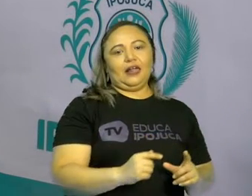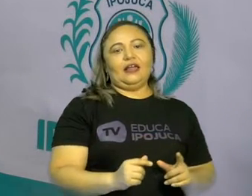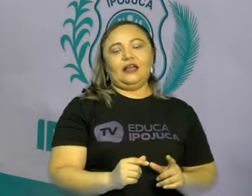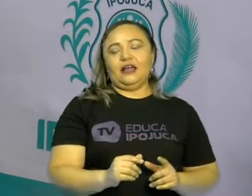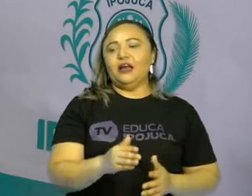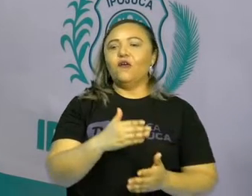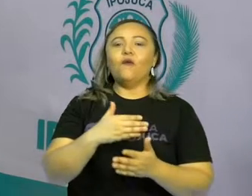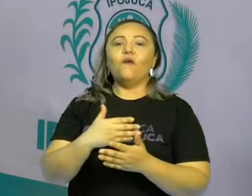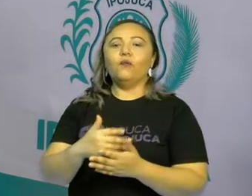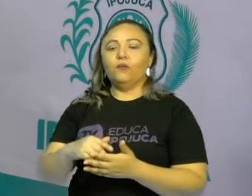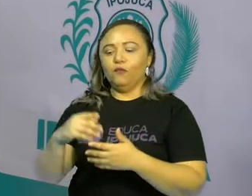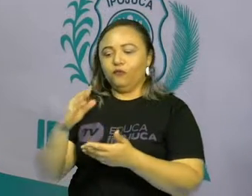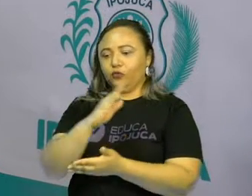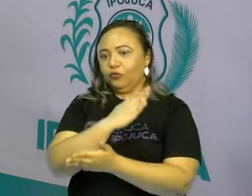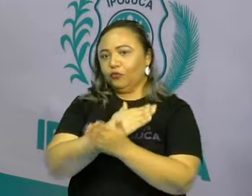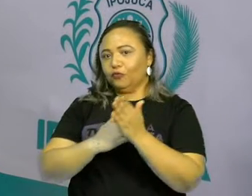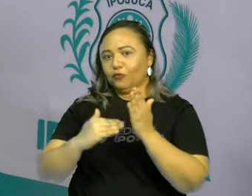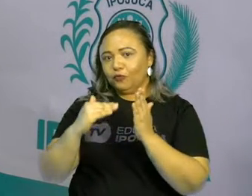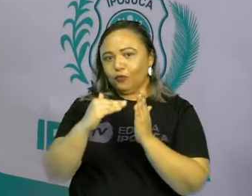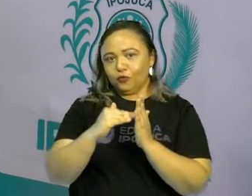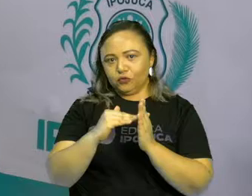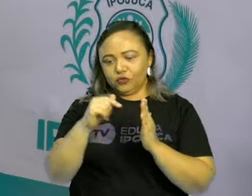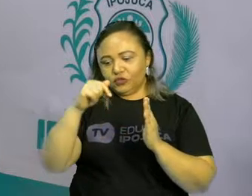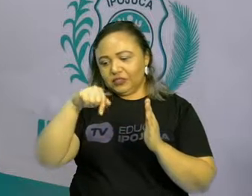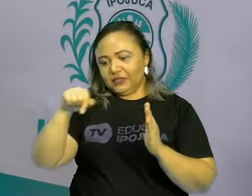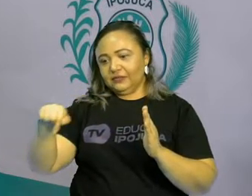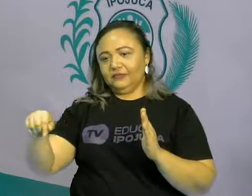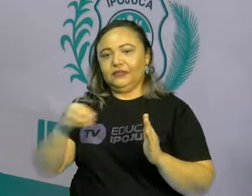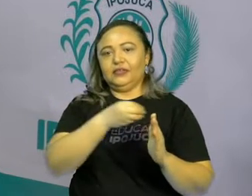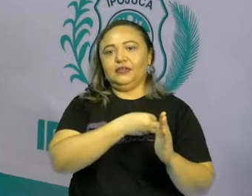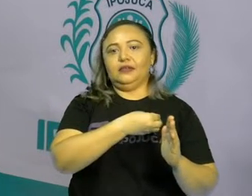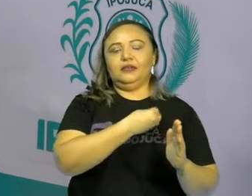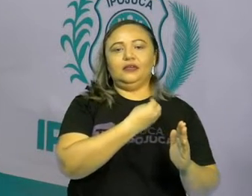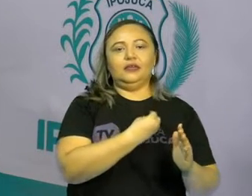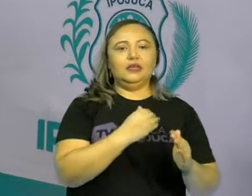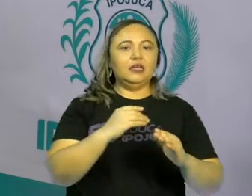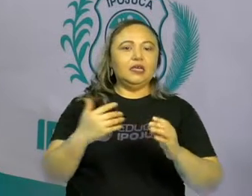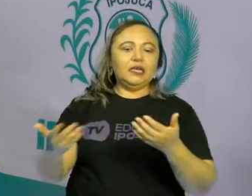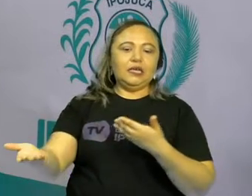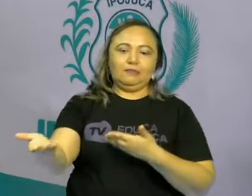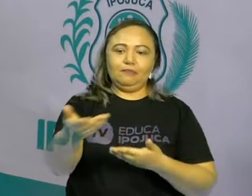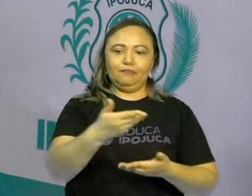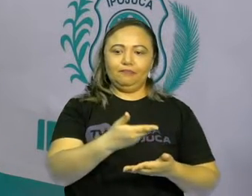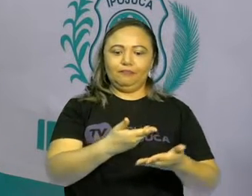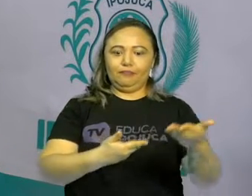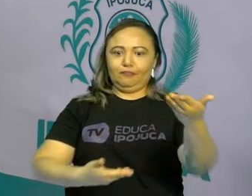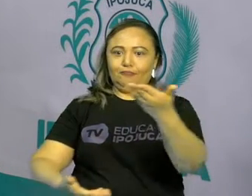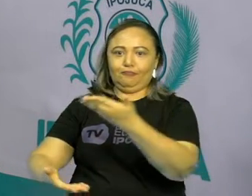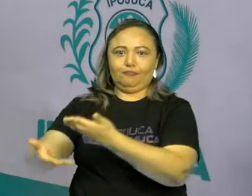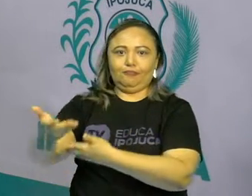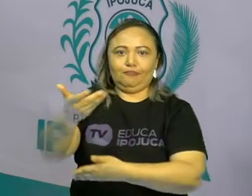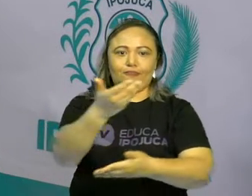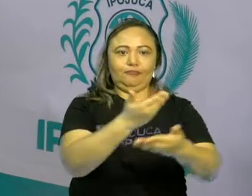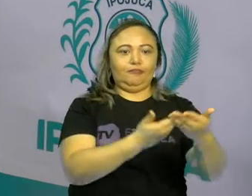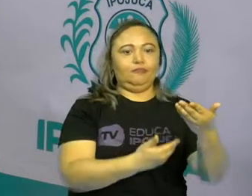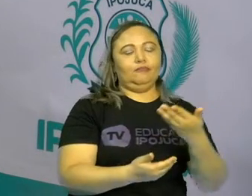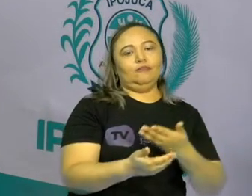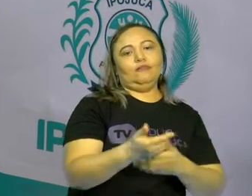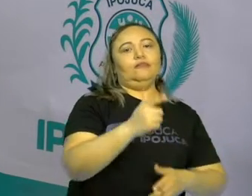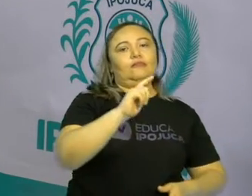meios no qual nós convivemos e interagimos uns com os outros, certo?